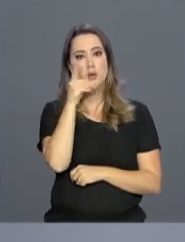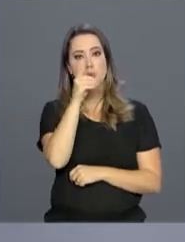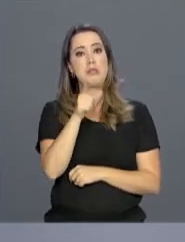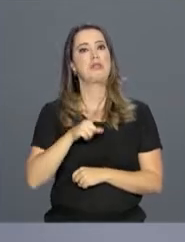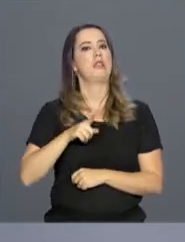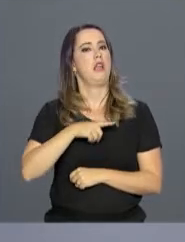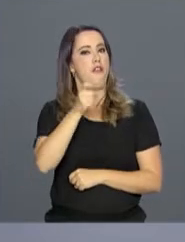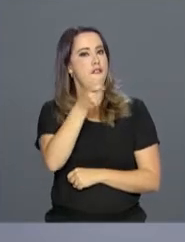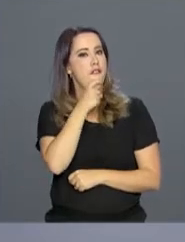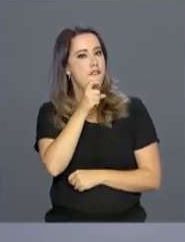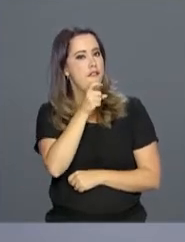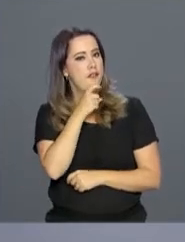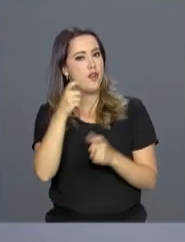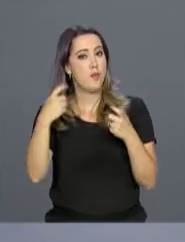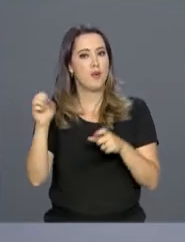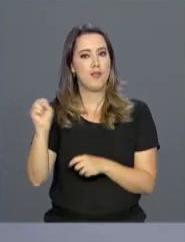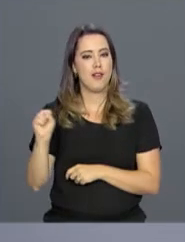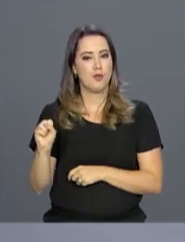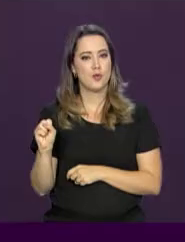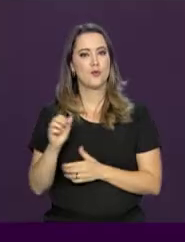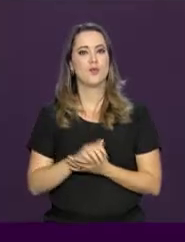frio para os moradores da região sul.